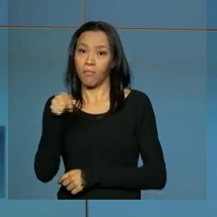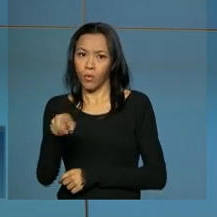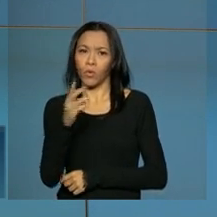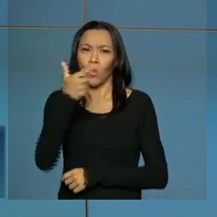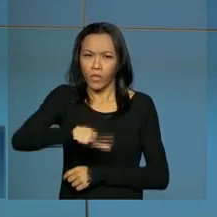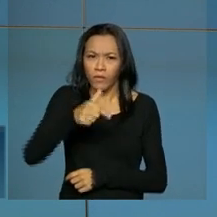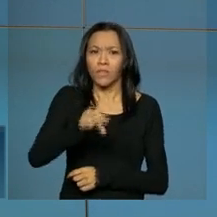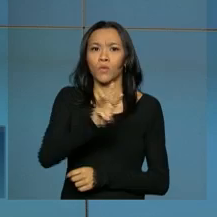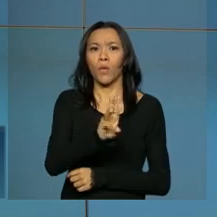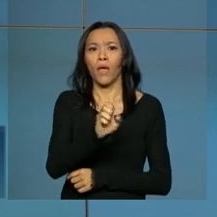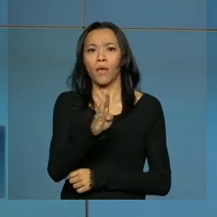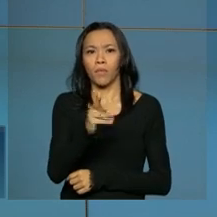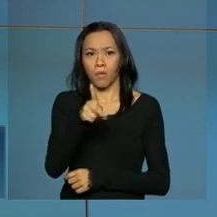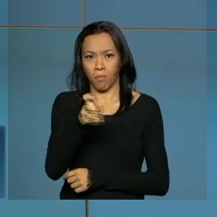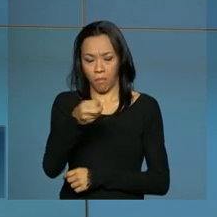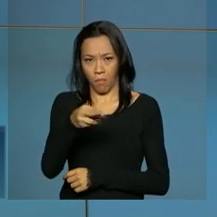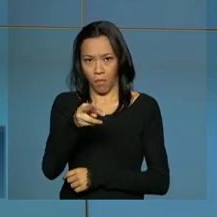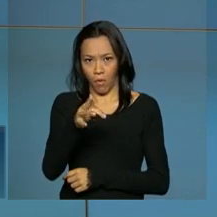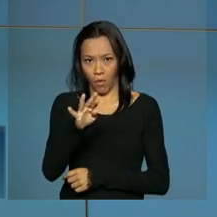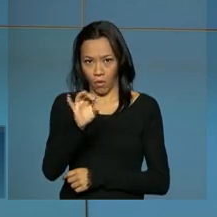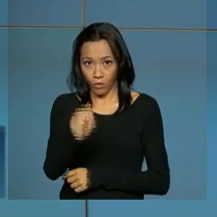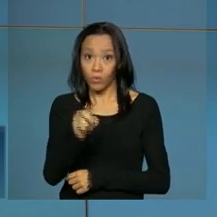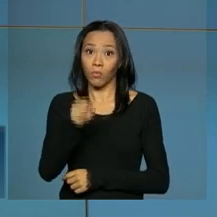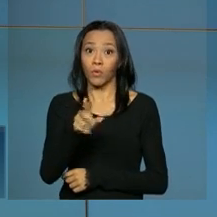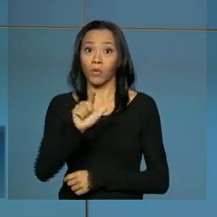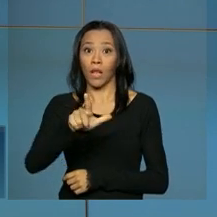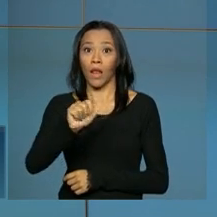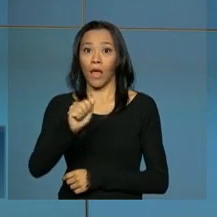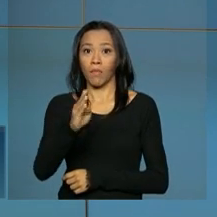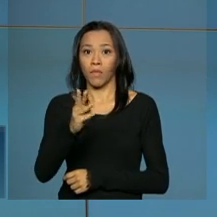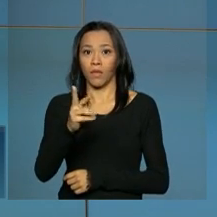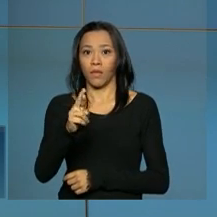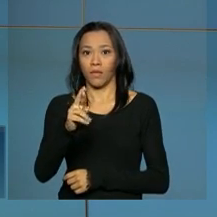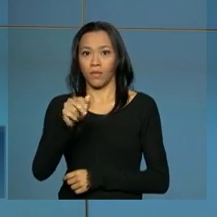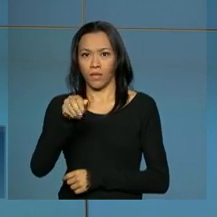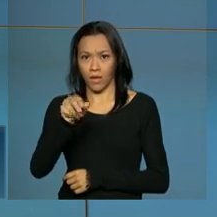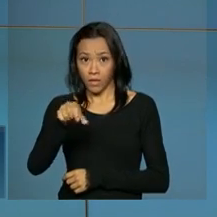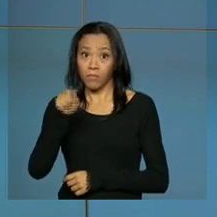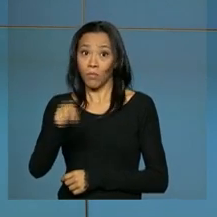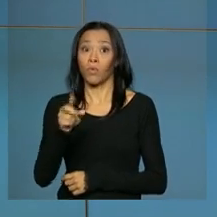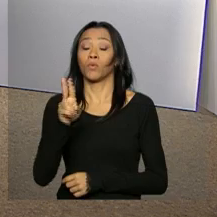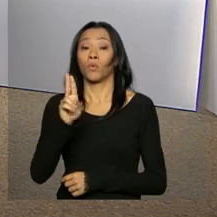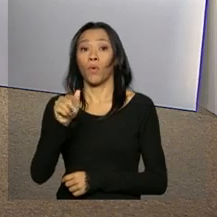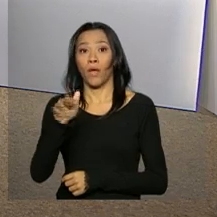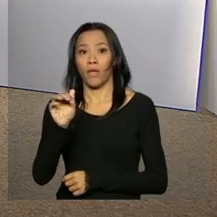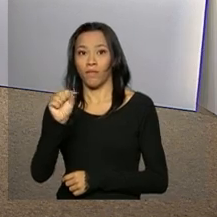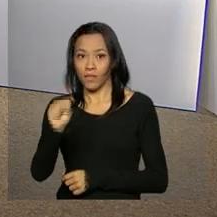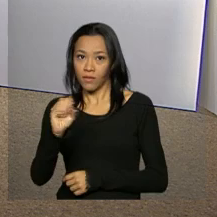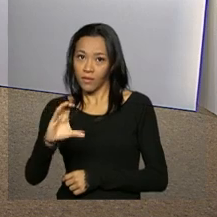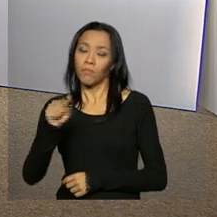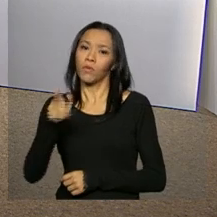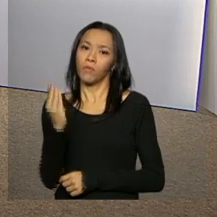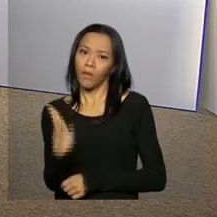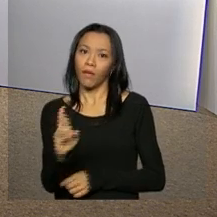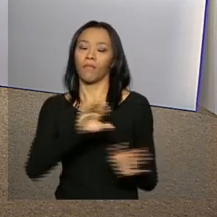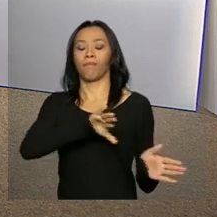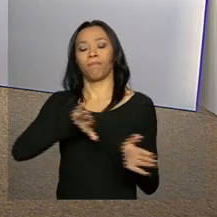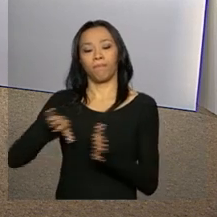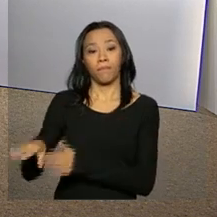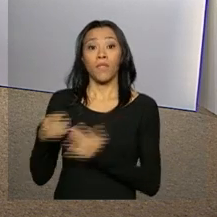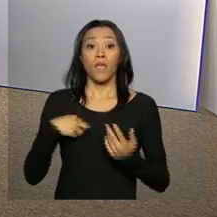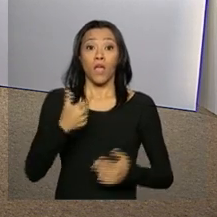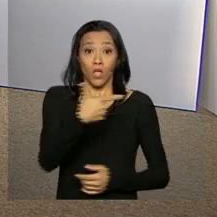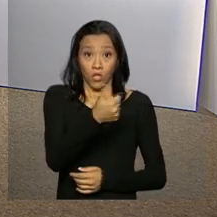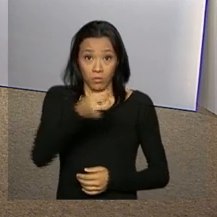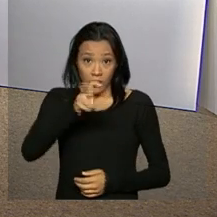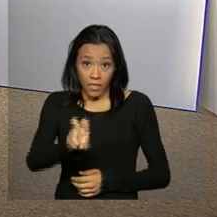webportos.labtrans.ufsc.br Entre 2015 e